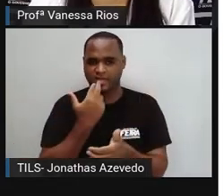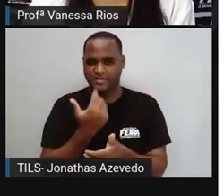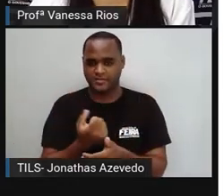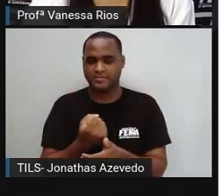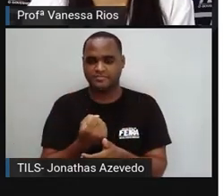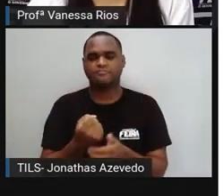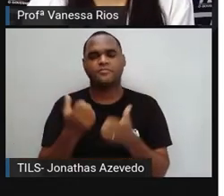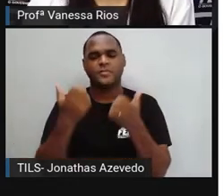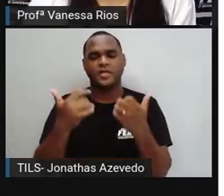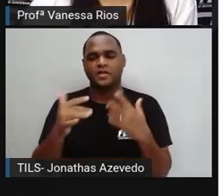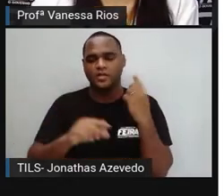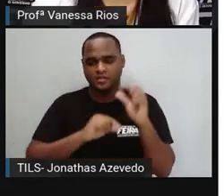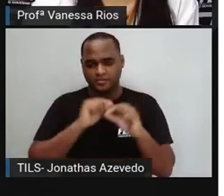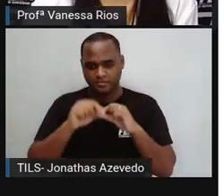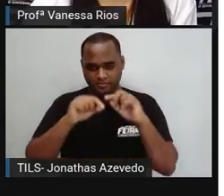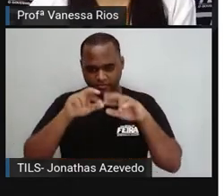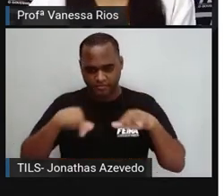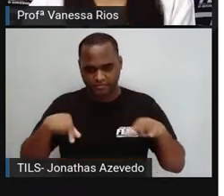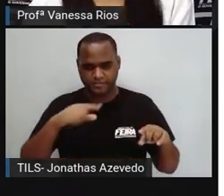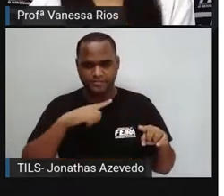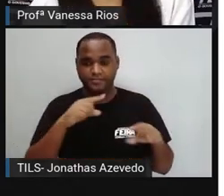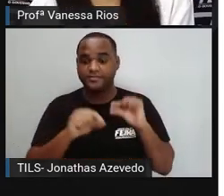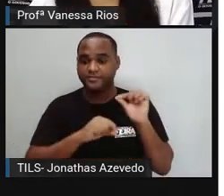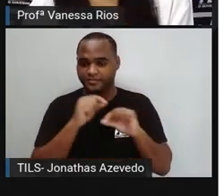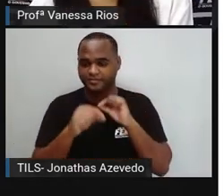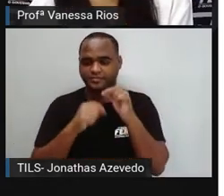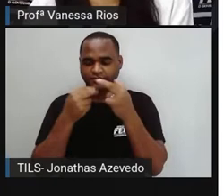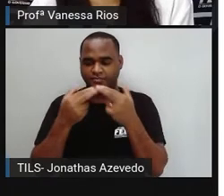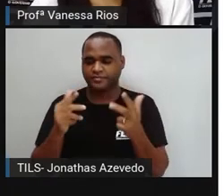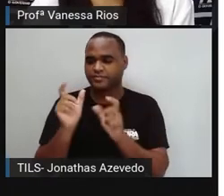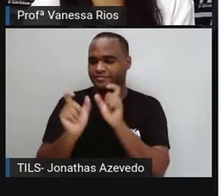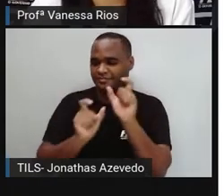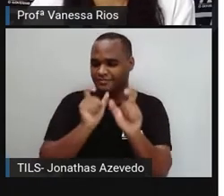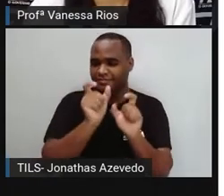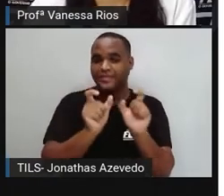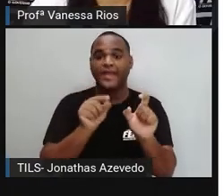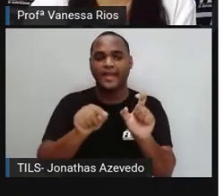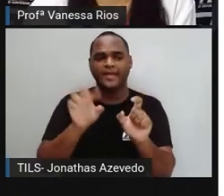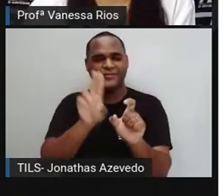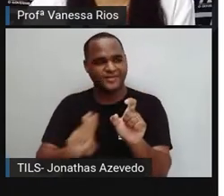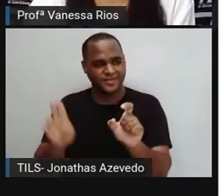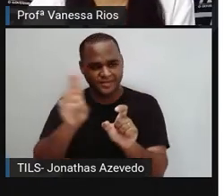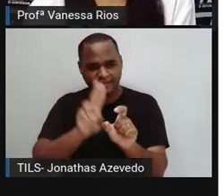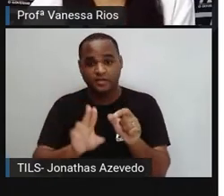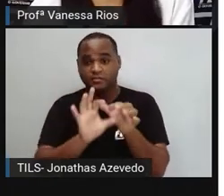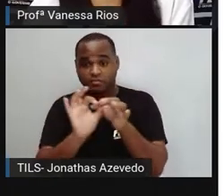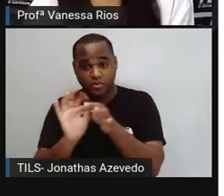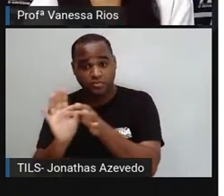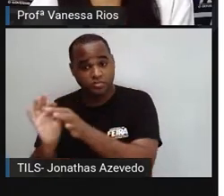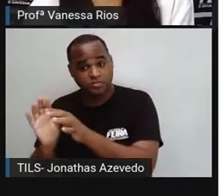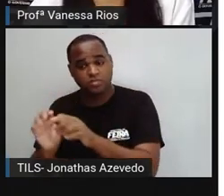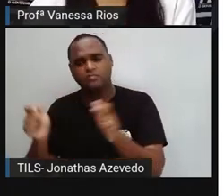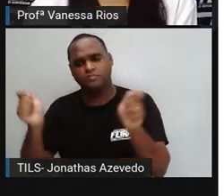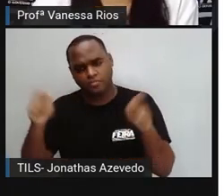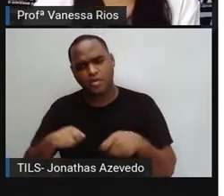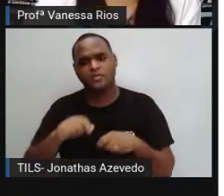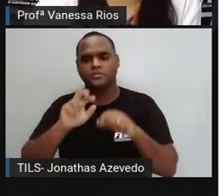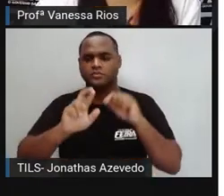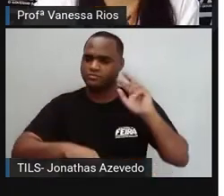Existem outras formas das palavras serem utilizadas e que permitem a estas palavras